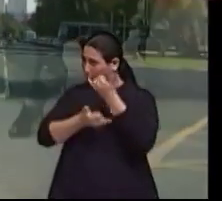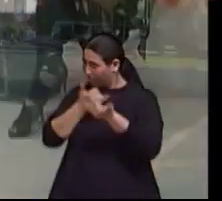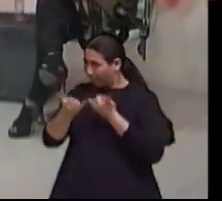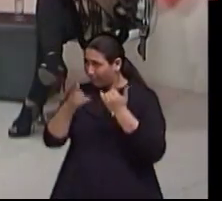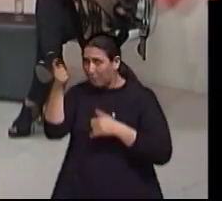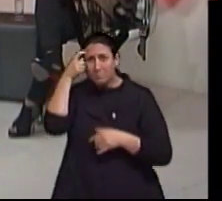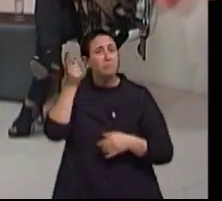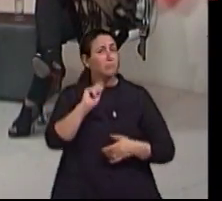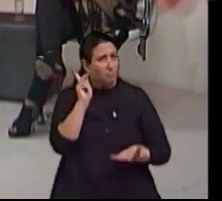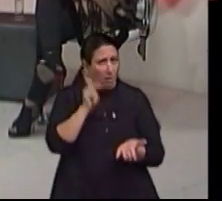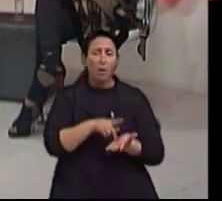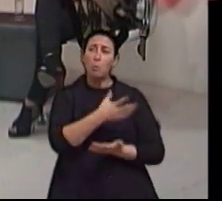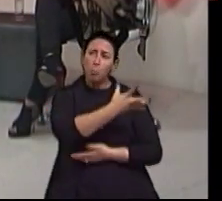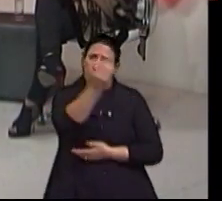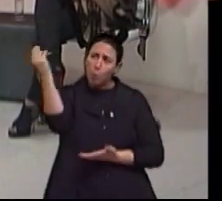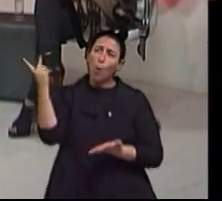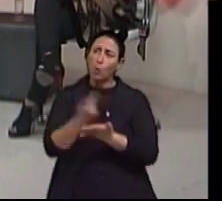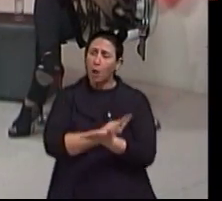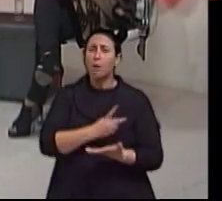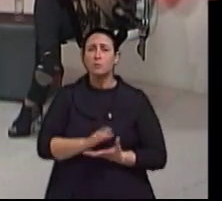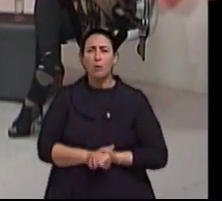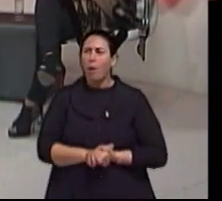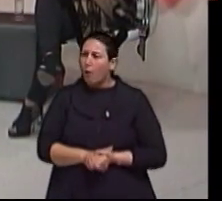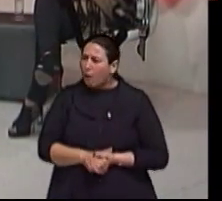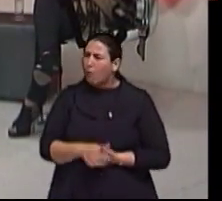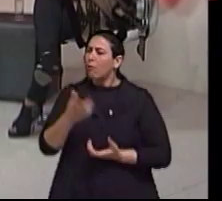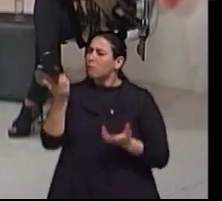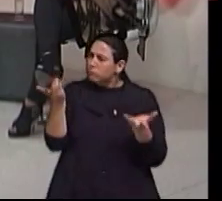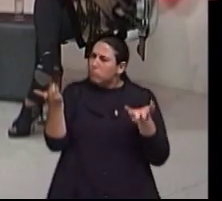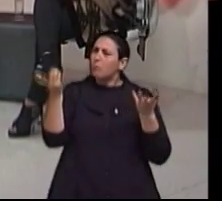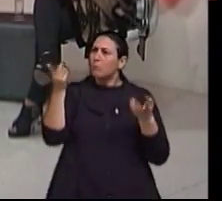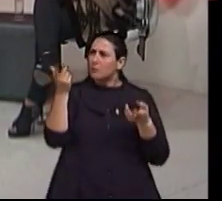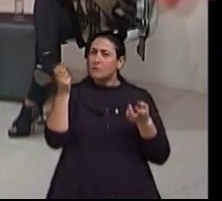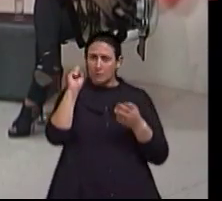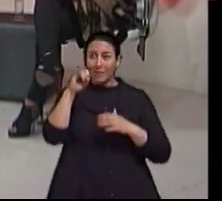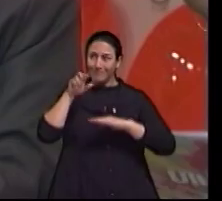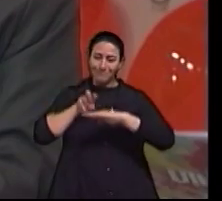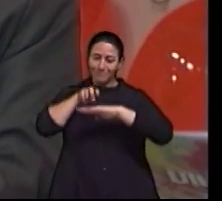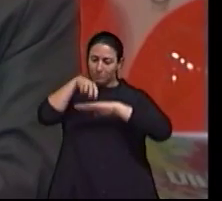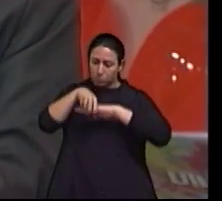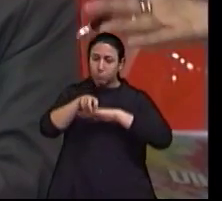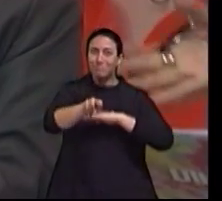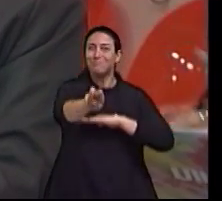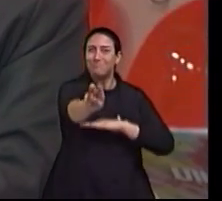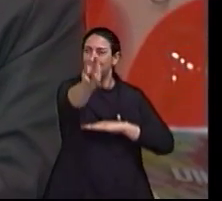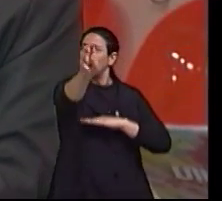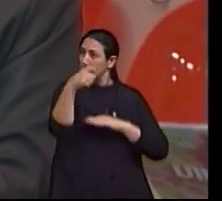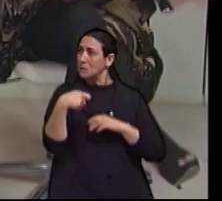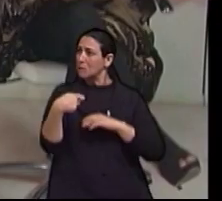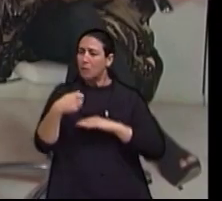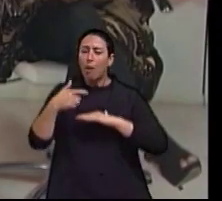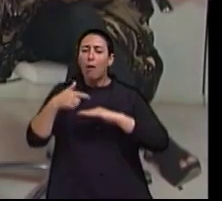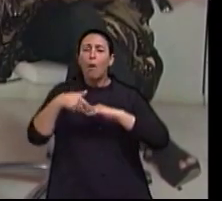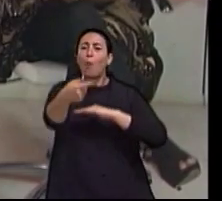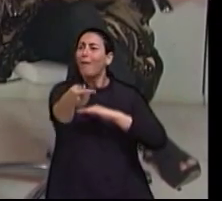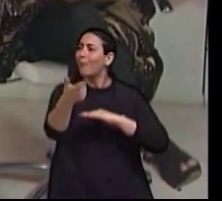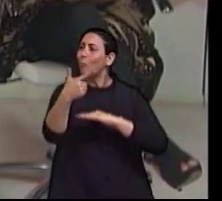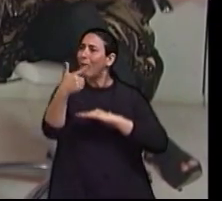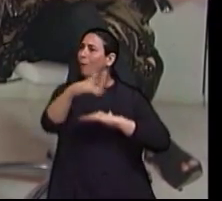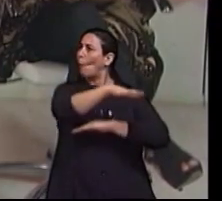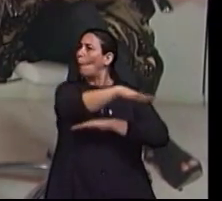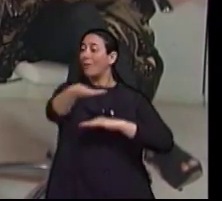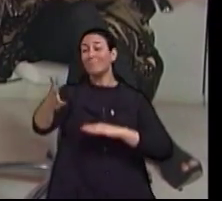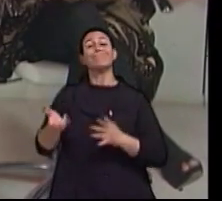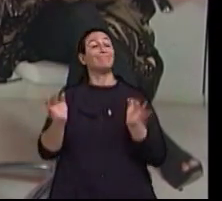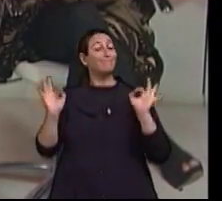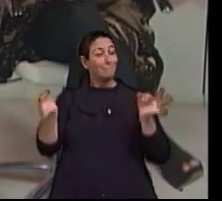verdadeiro. Sim, mas é uma coisa muito objetiva. Se desceu aqui, vai ter que subir ali, ou se subiu ali, vai ter que descer no outro lado depois? Seria